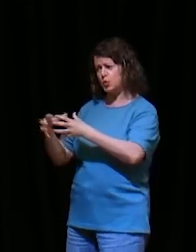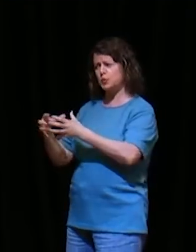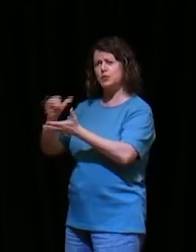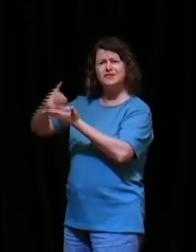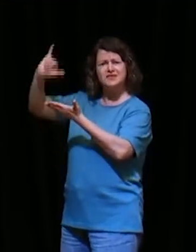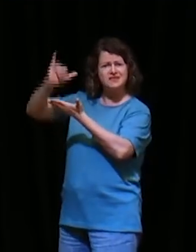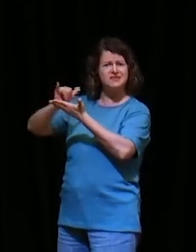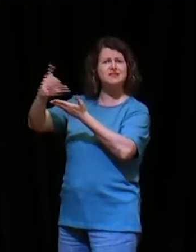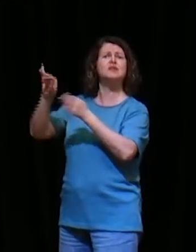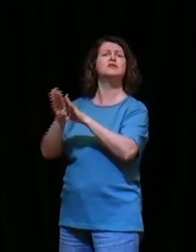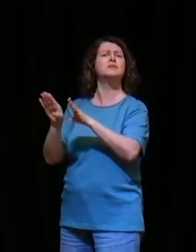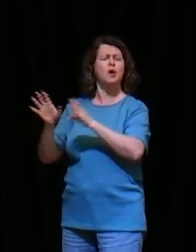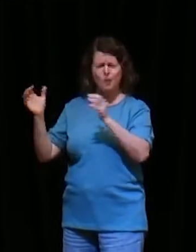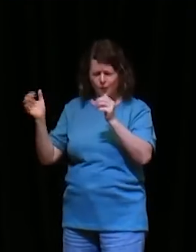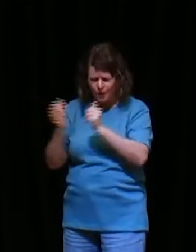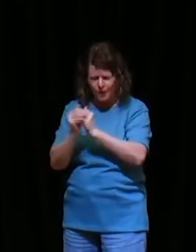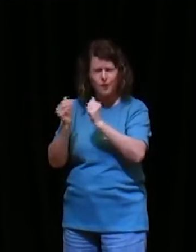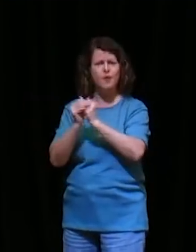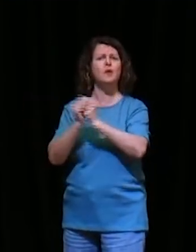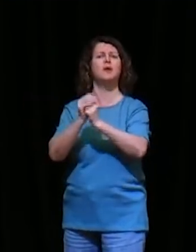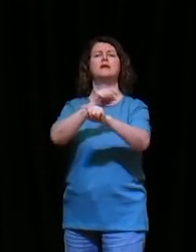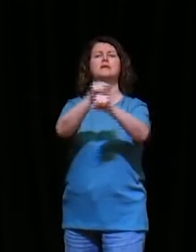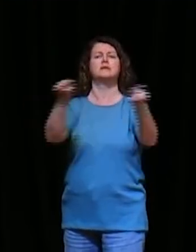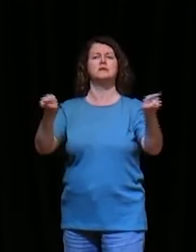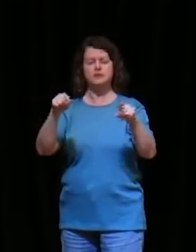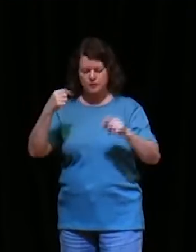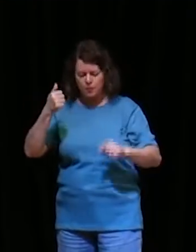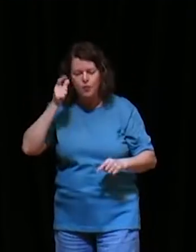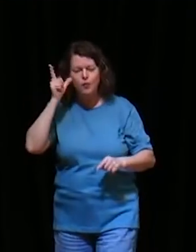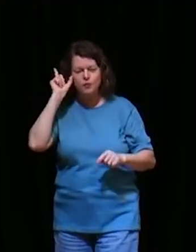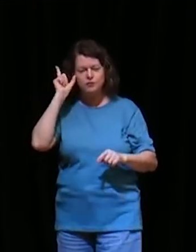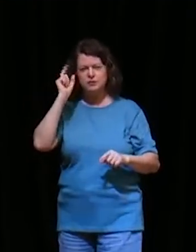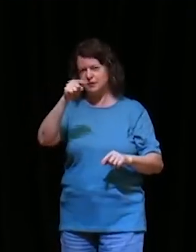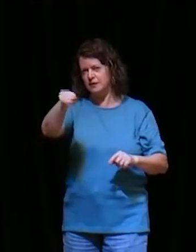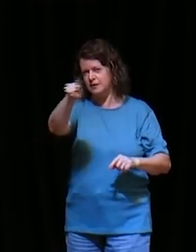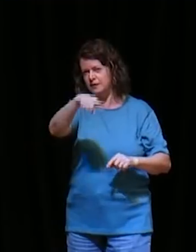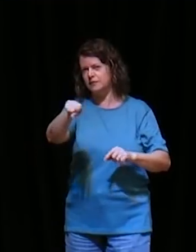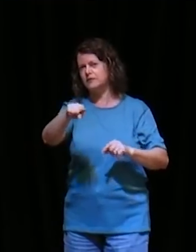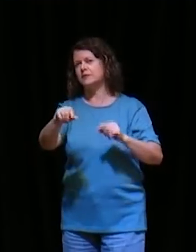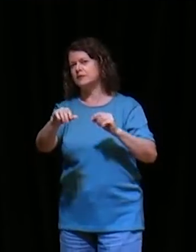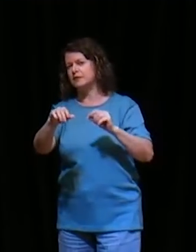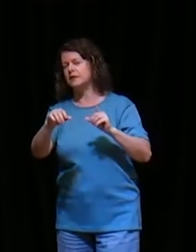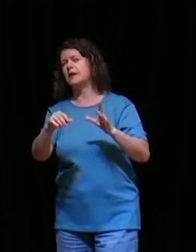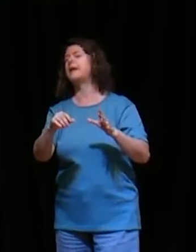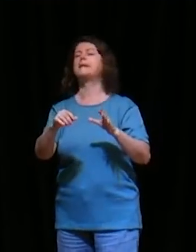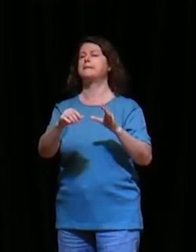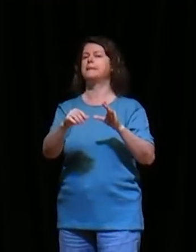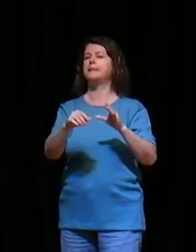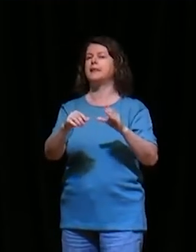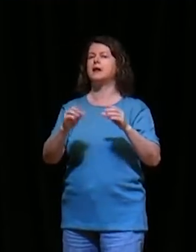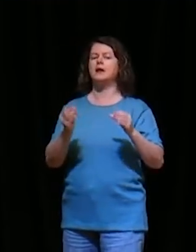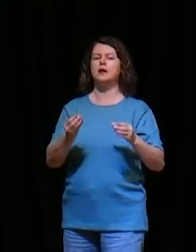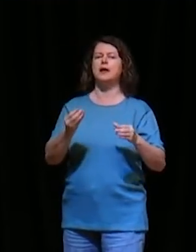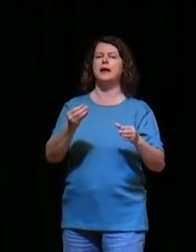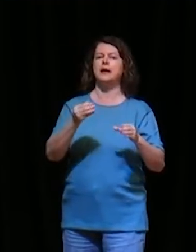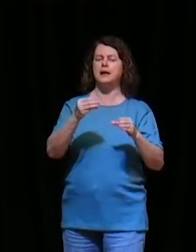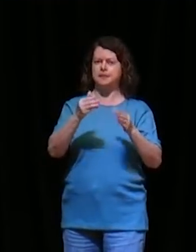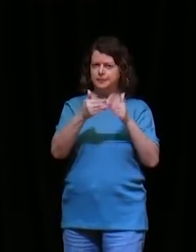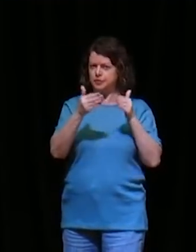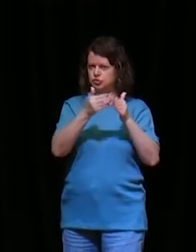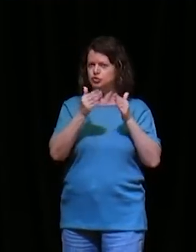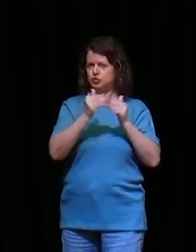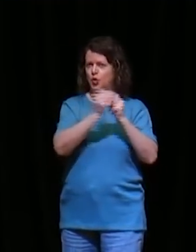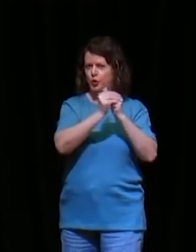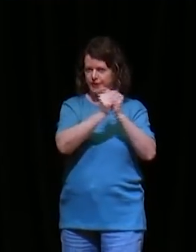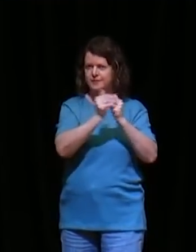recebi os pedidos de oração, de vocês, que vocês mandaram para a gente, nos cultos de domingo, ontem, tem pessoas, o ministério de